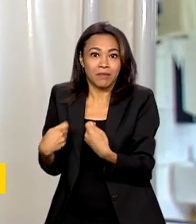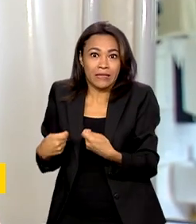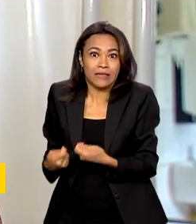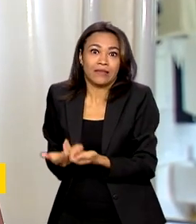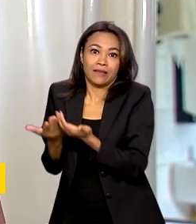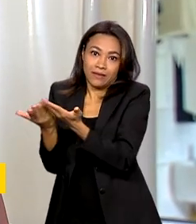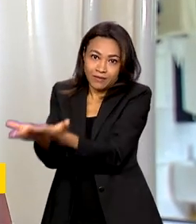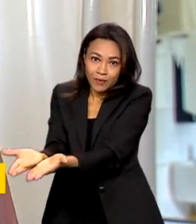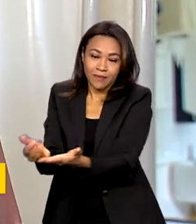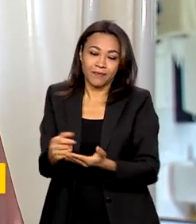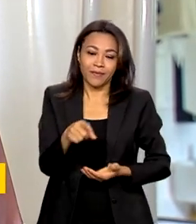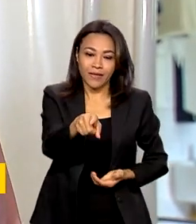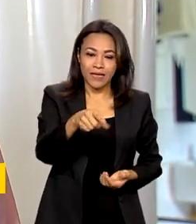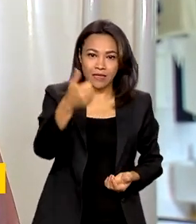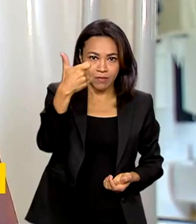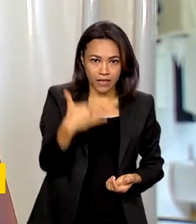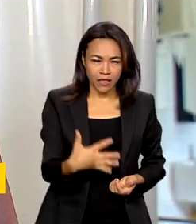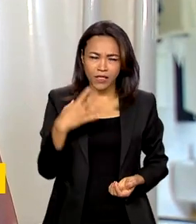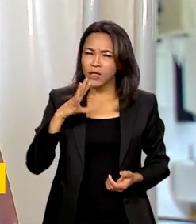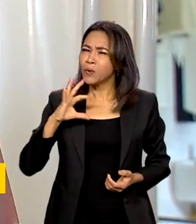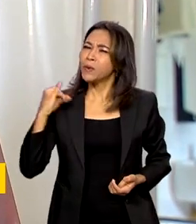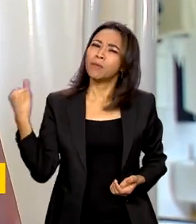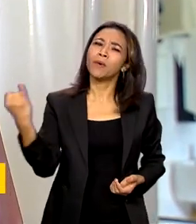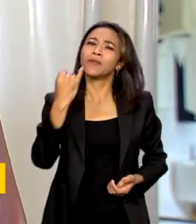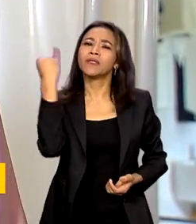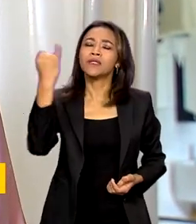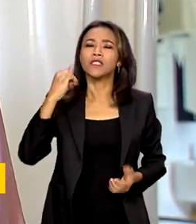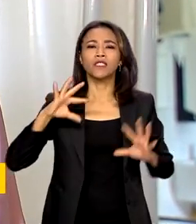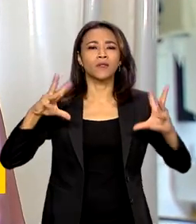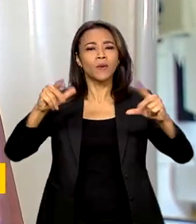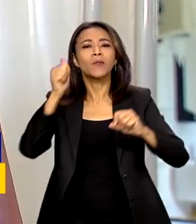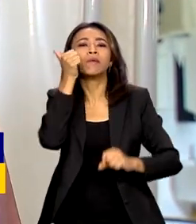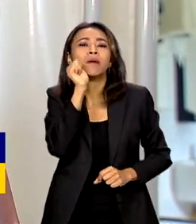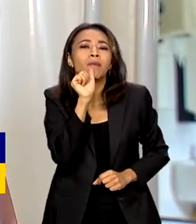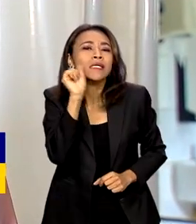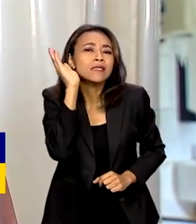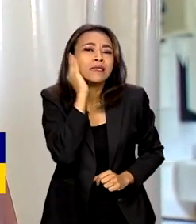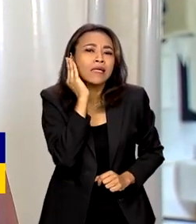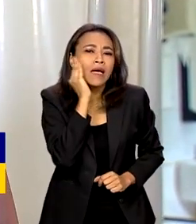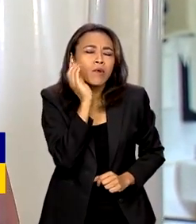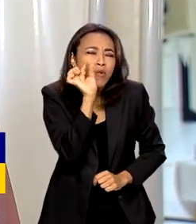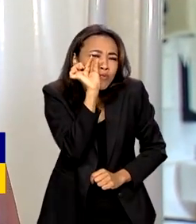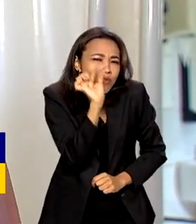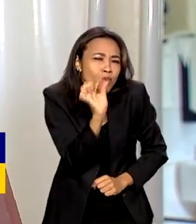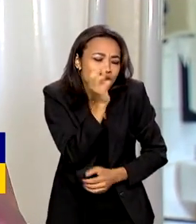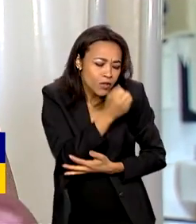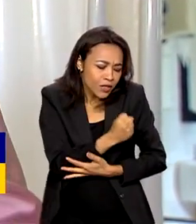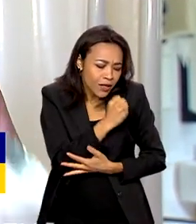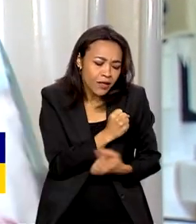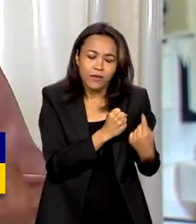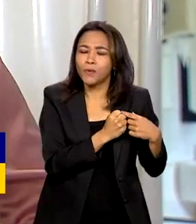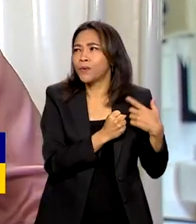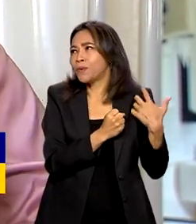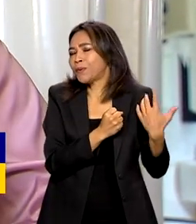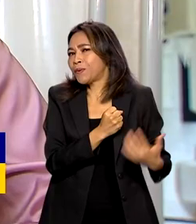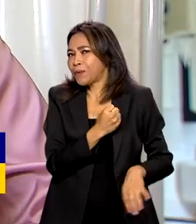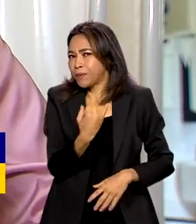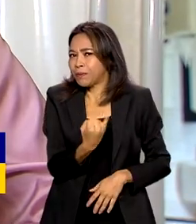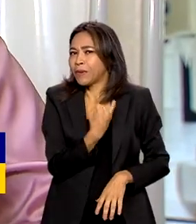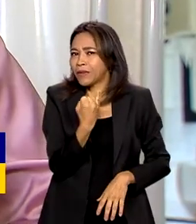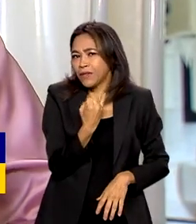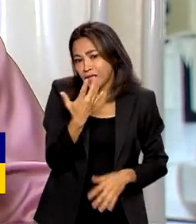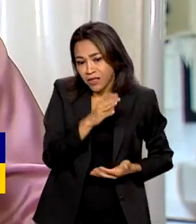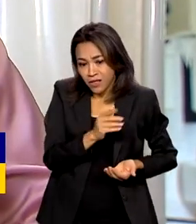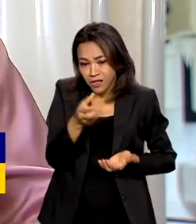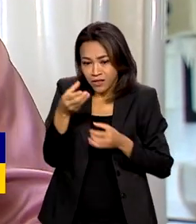E o importante é que todas as mamães saibam que cada pouquinho de leite importa. E nem que seja assim, ó,